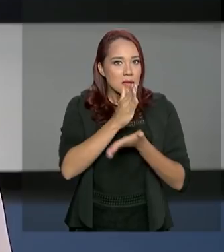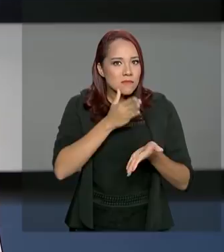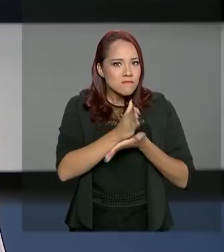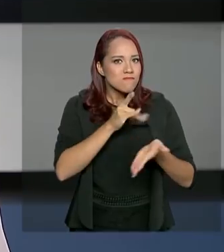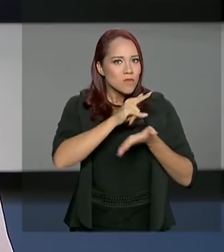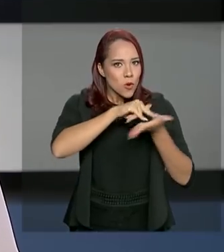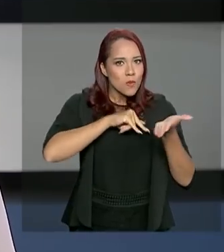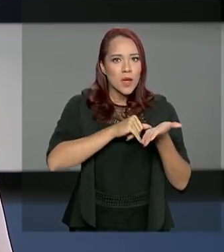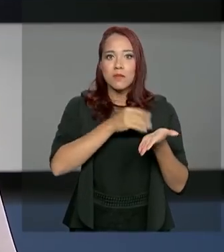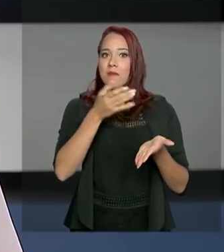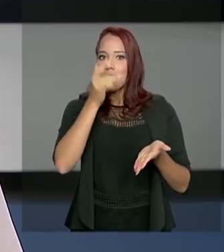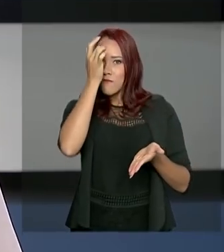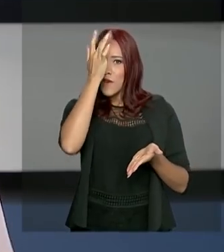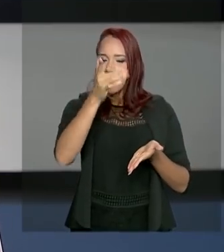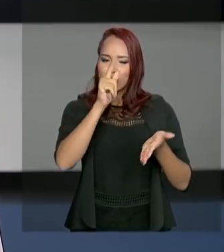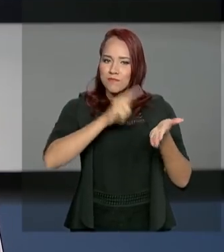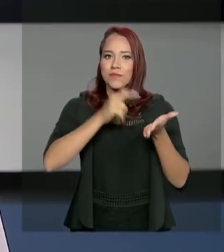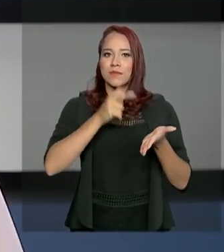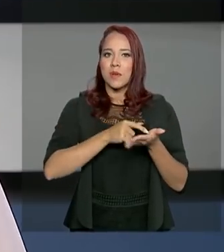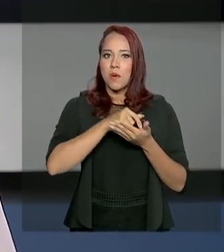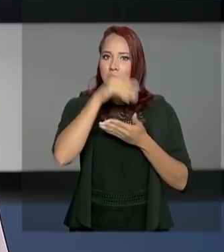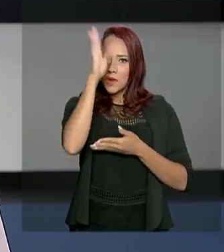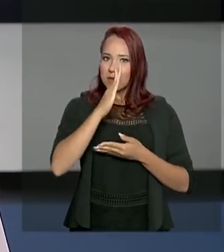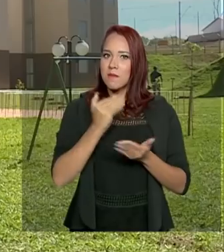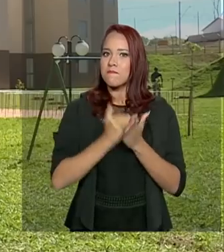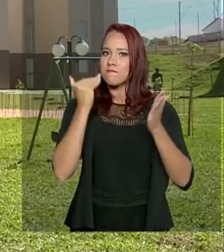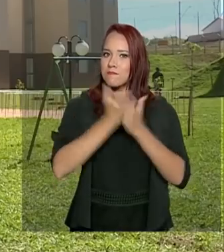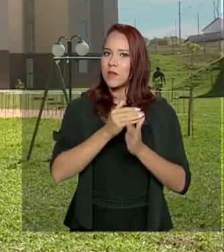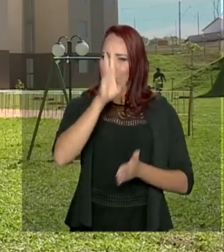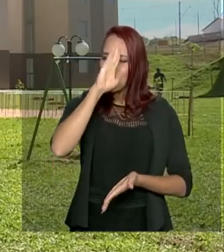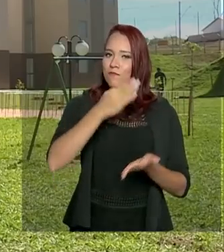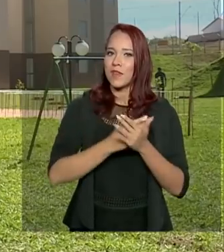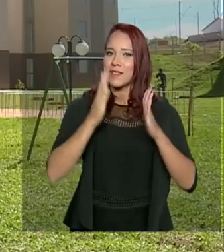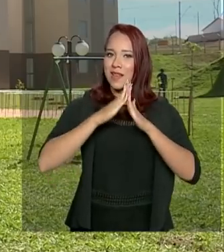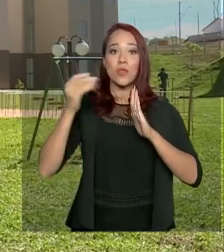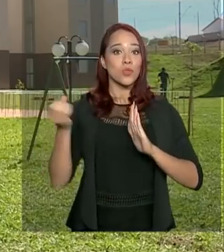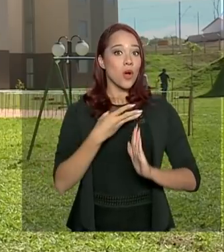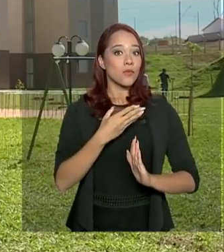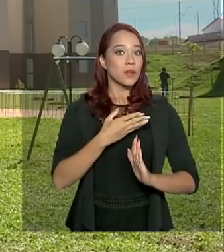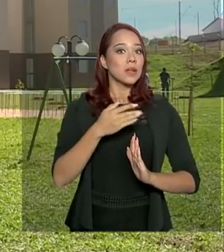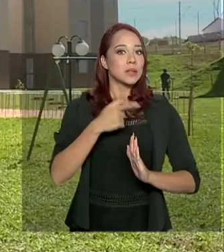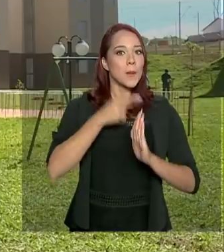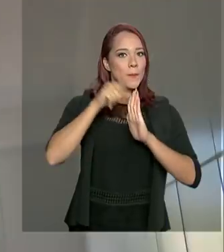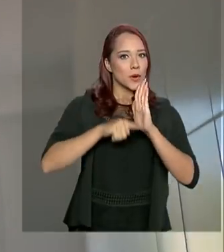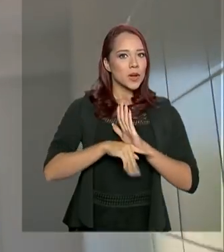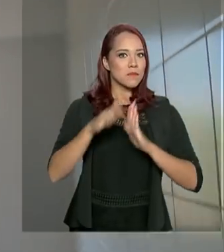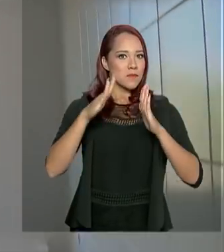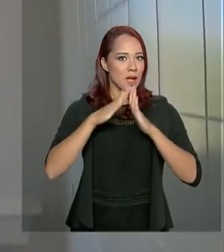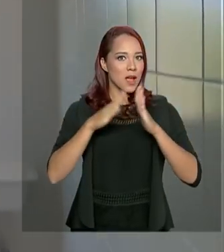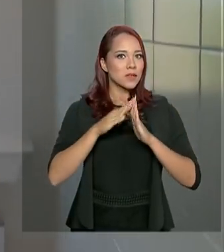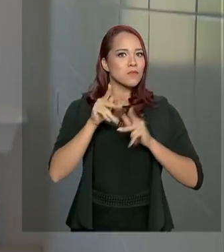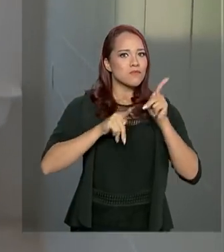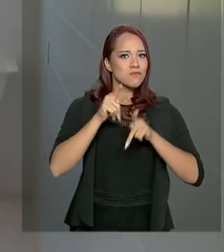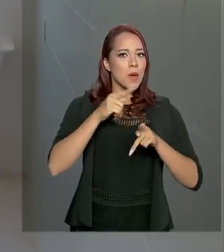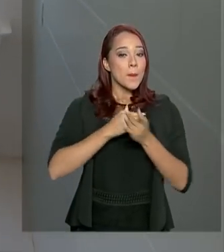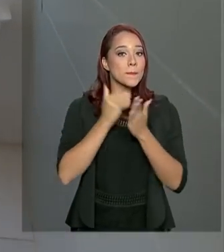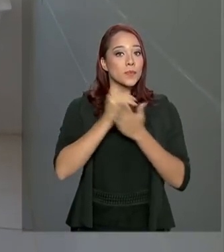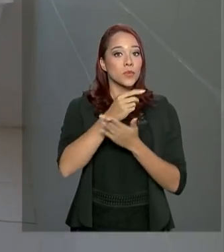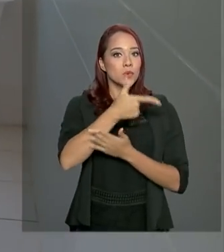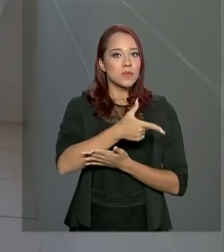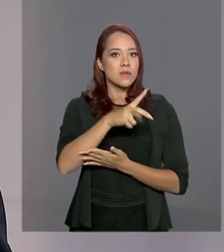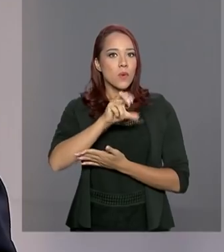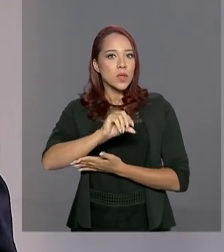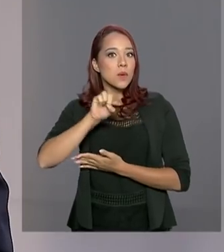clique. Brasileiro mais confiante e de casa nova. Programa de habitação popular entregou 250 mil moradias